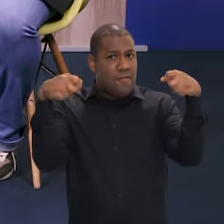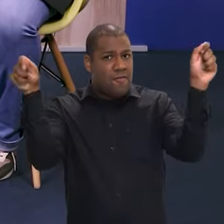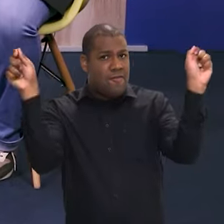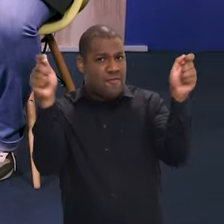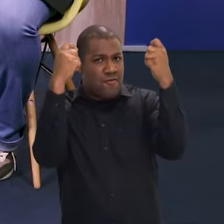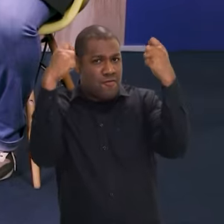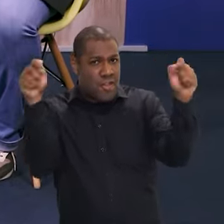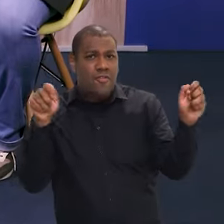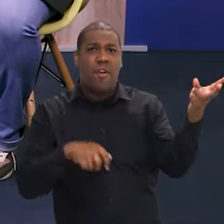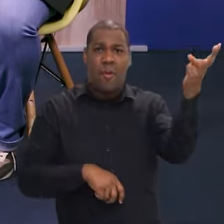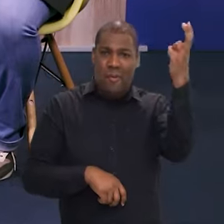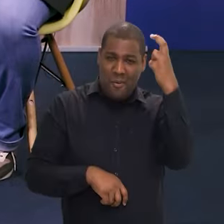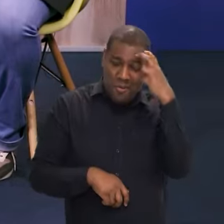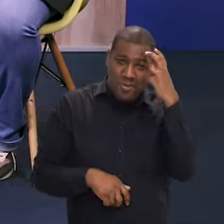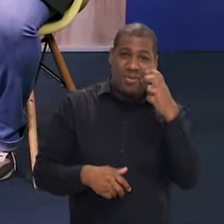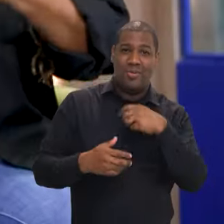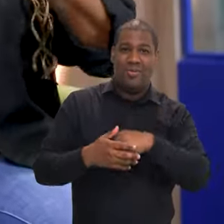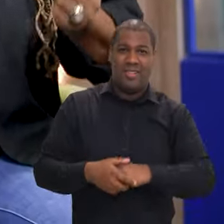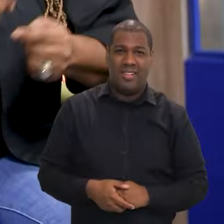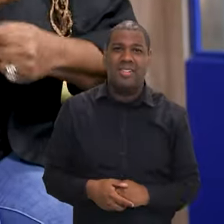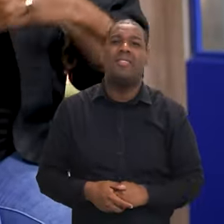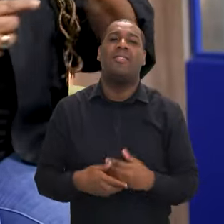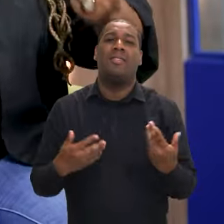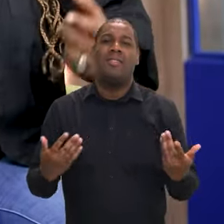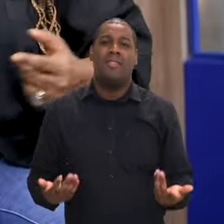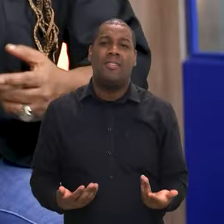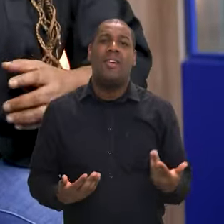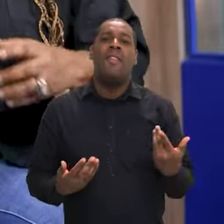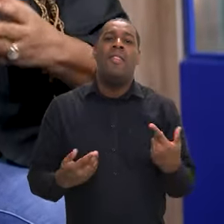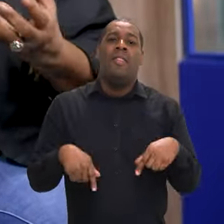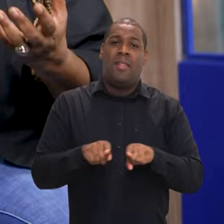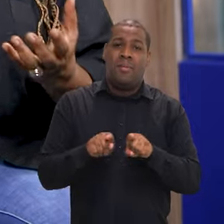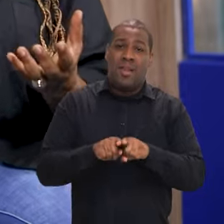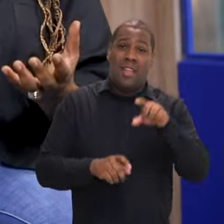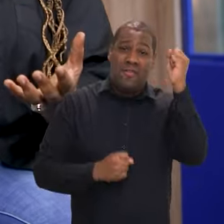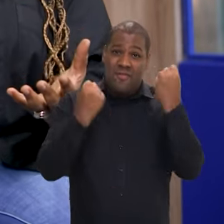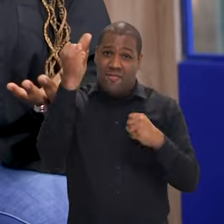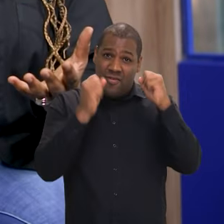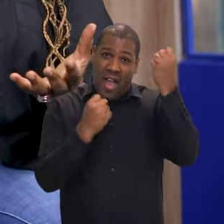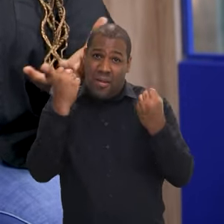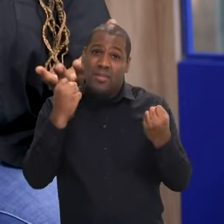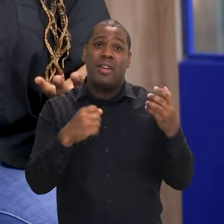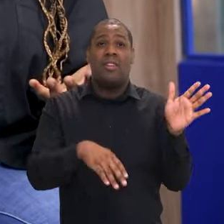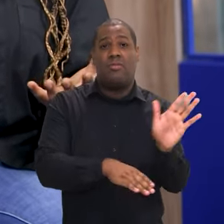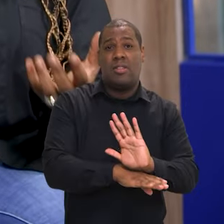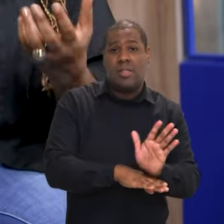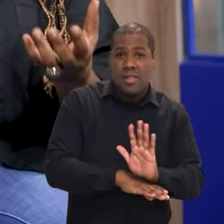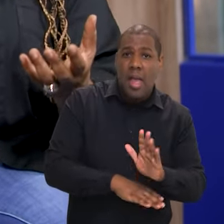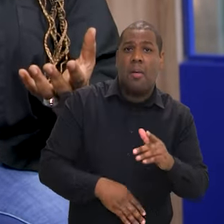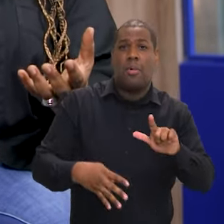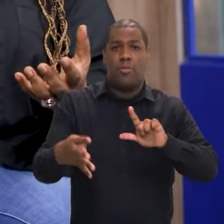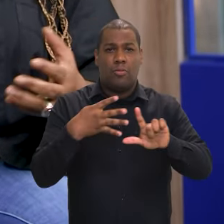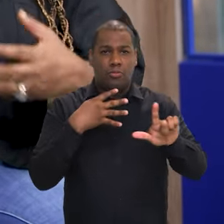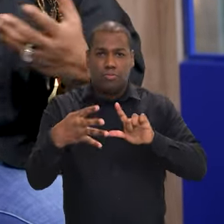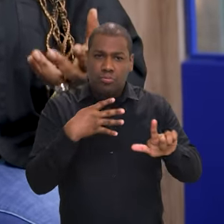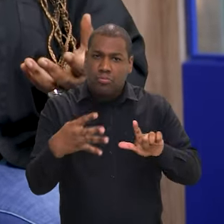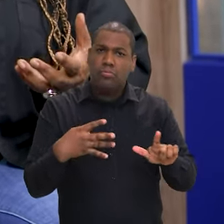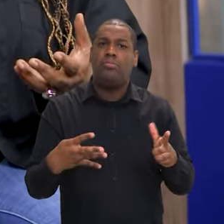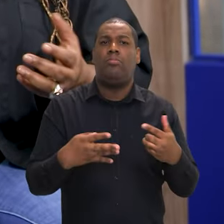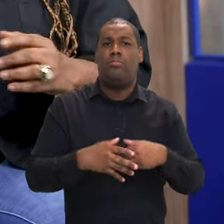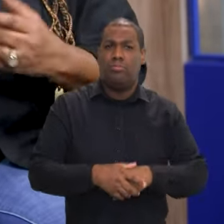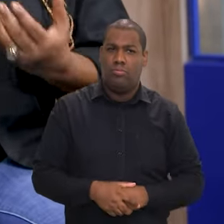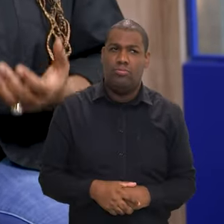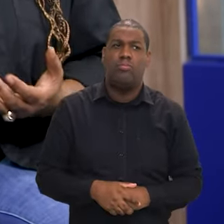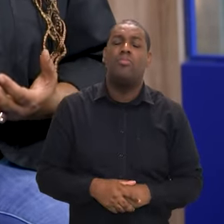indústria que vai gerar o audiovisual, é preciso você também dar oportunidade, possibilidade desse